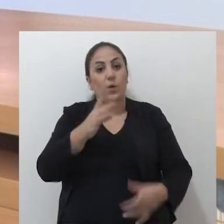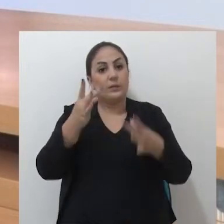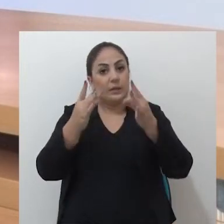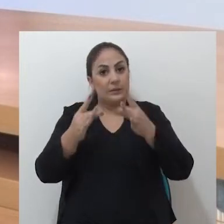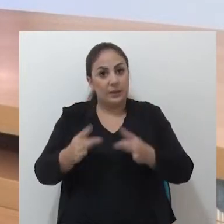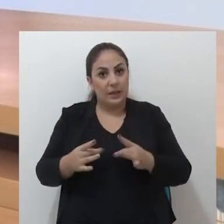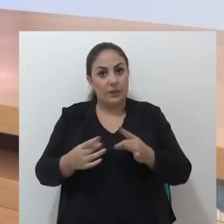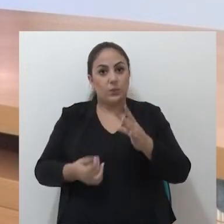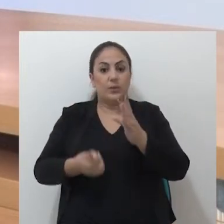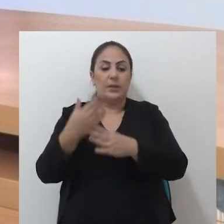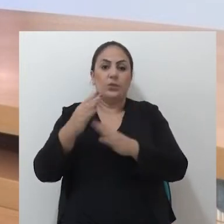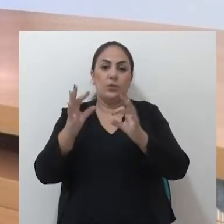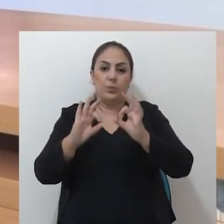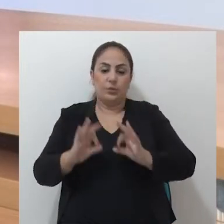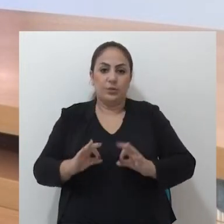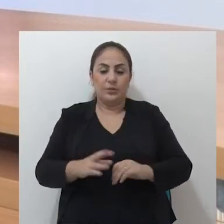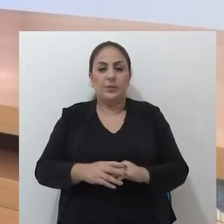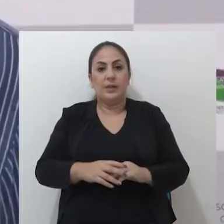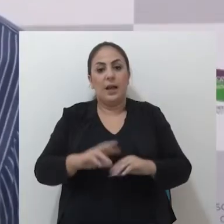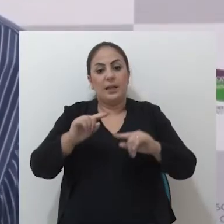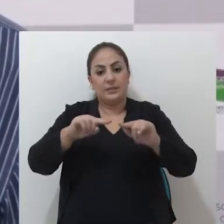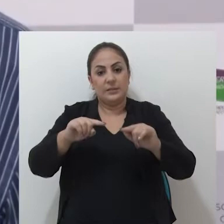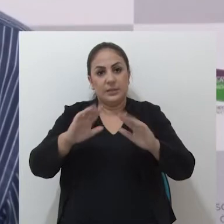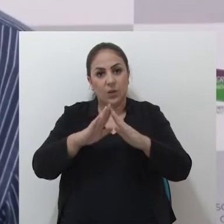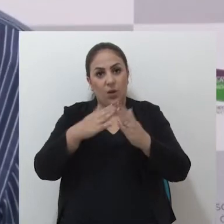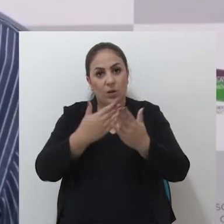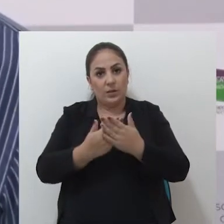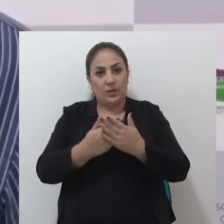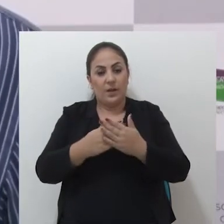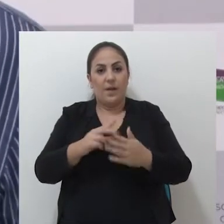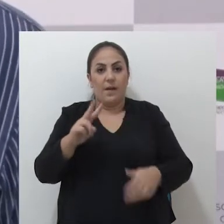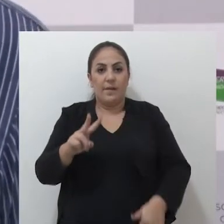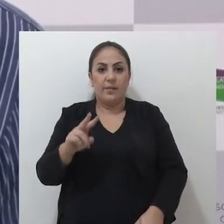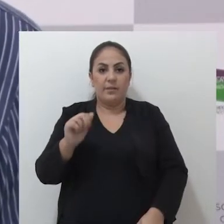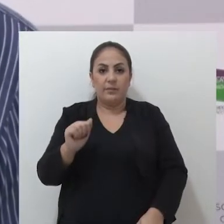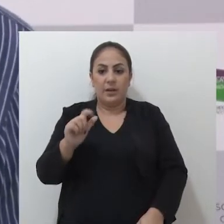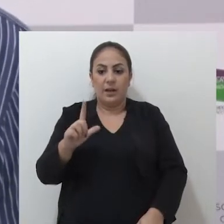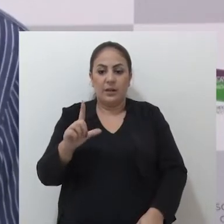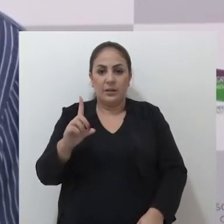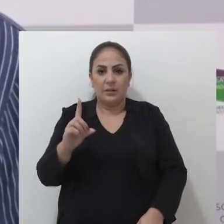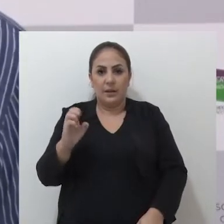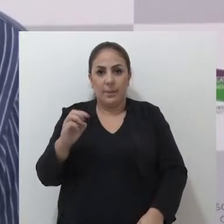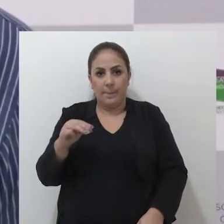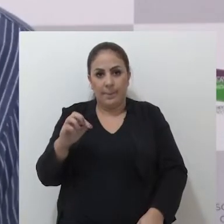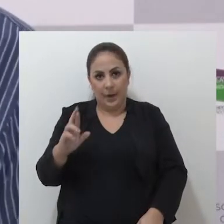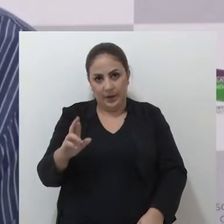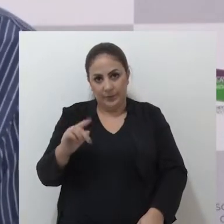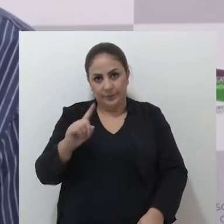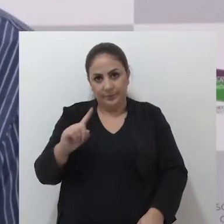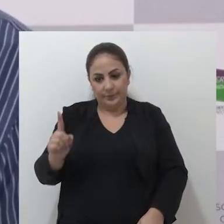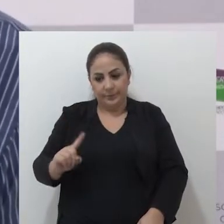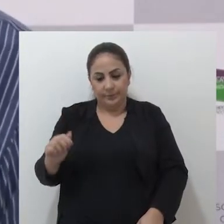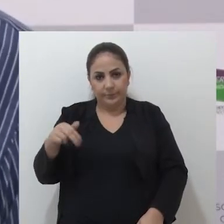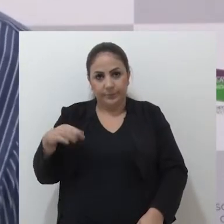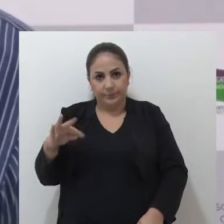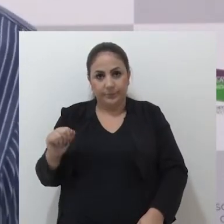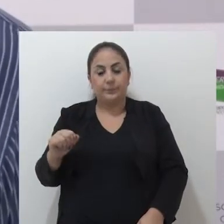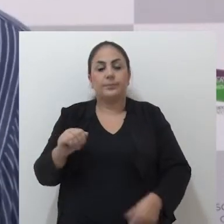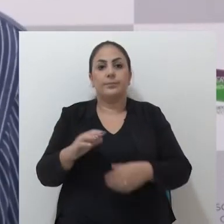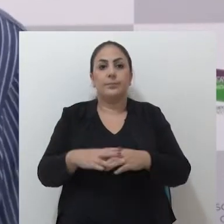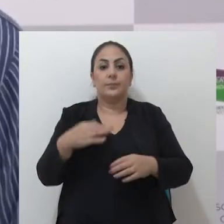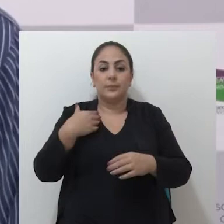detalhes com o idealizador do projeto. Na escola Valdemar Zanatta, em parceria com o vereador Fernando Rigon, que é oriundo de lá,